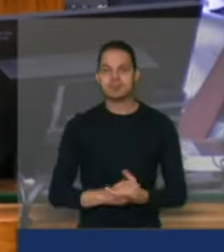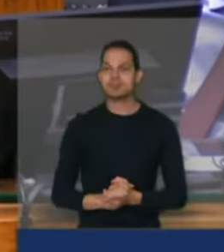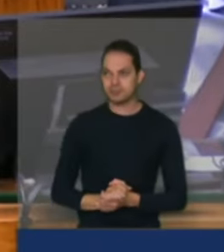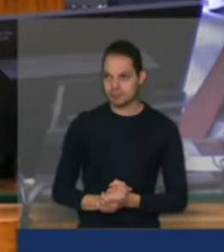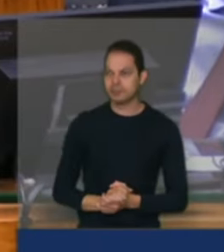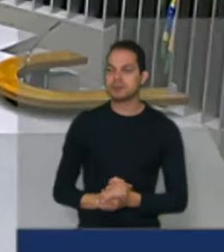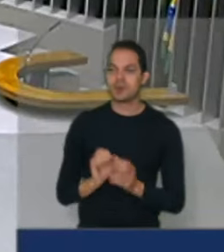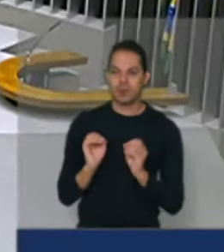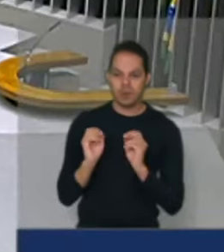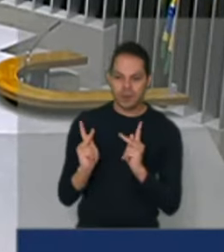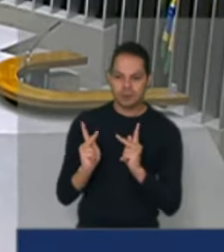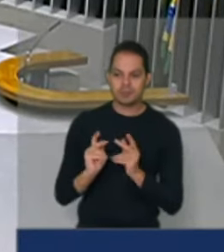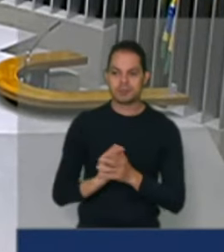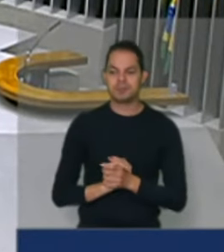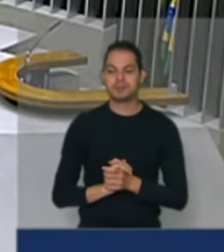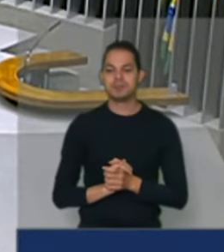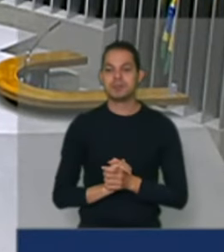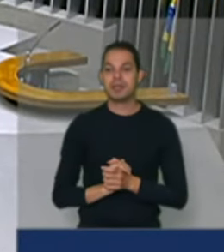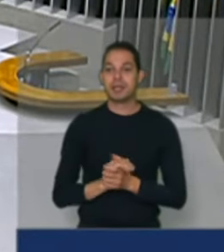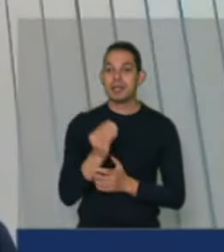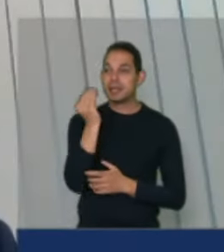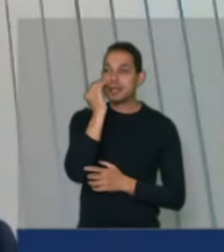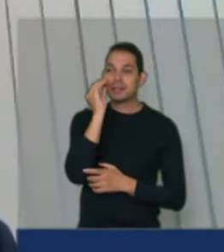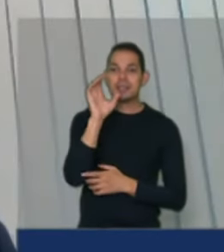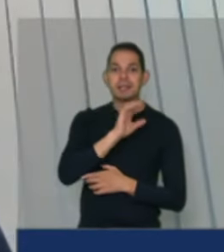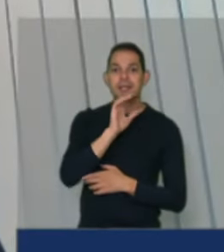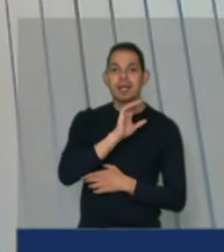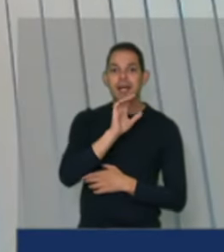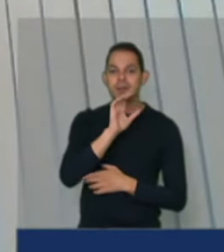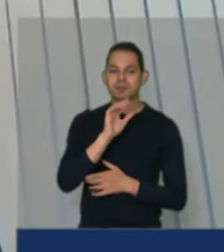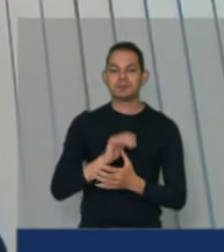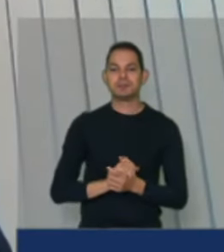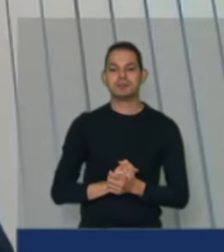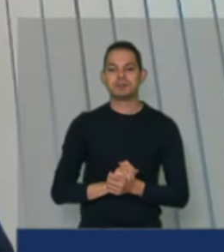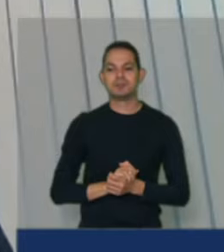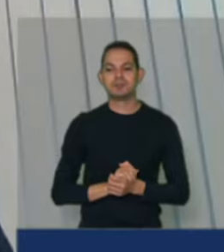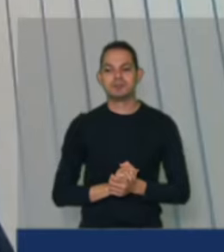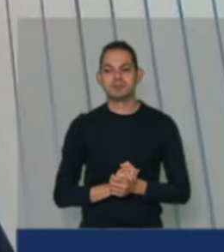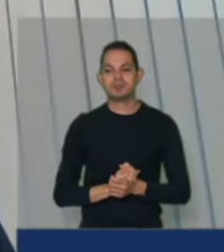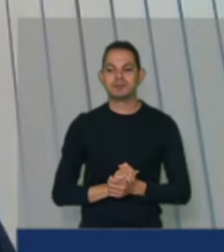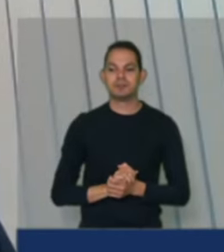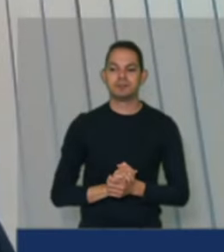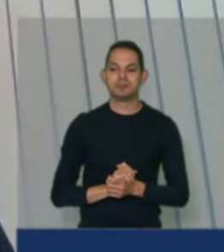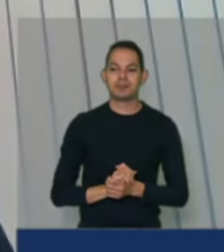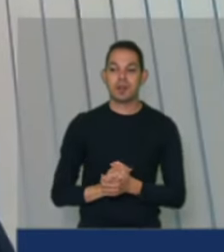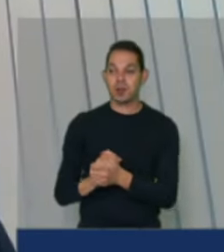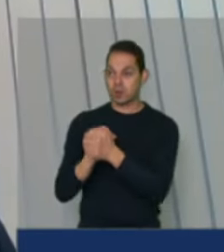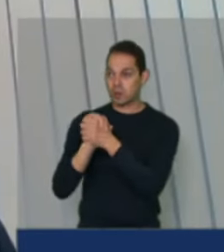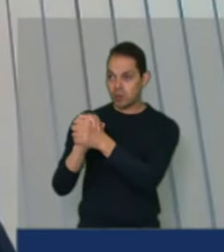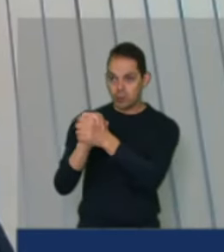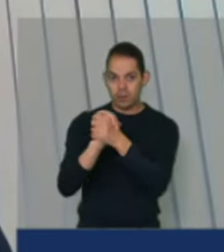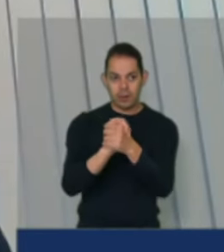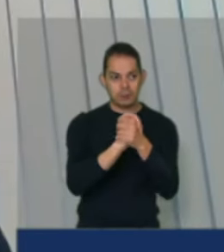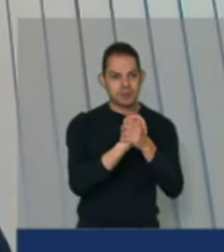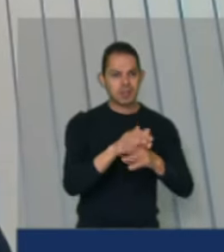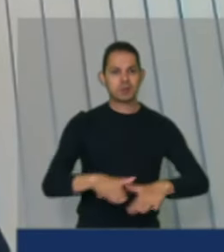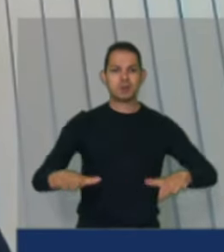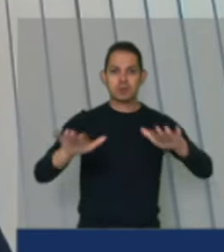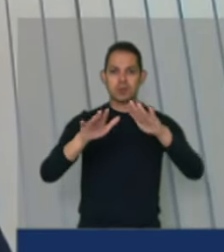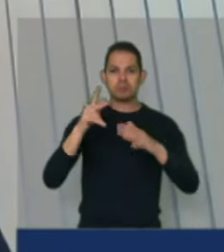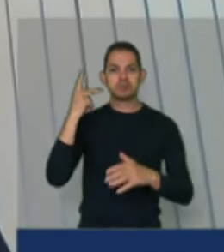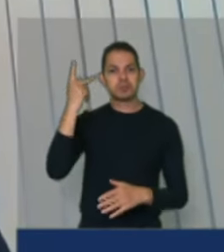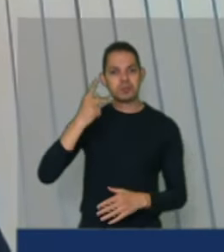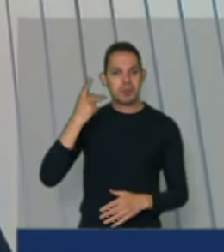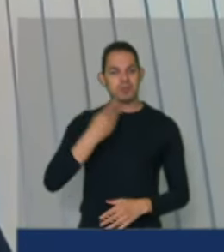excelente vou tentar ser o mais breve possível cumprimentar então os demais parlamentares que estão